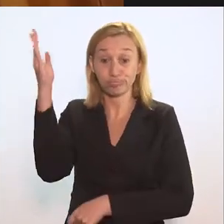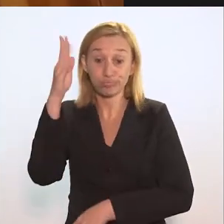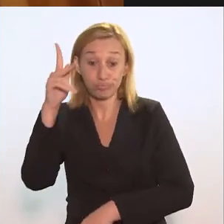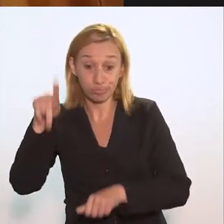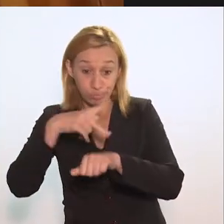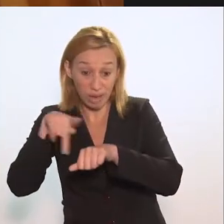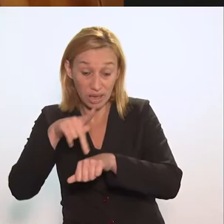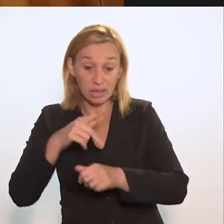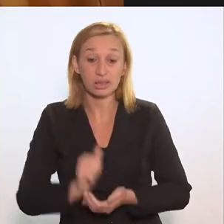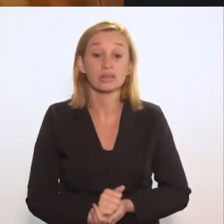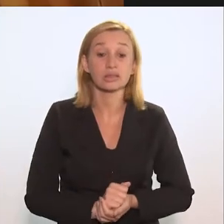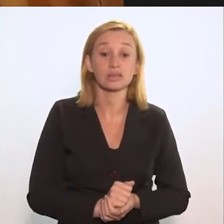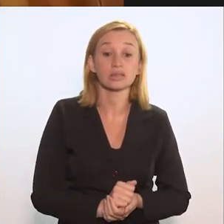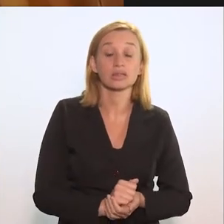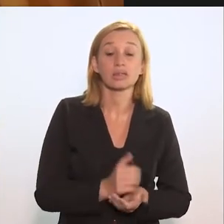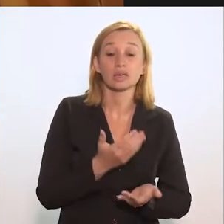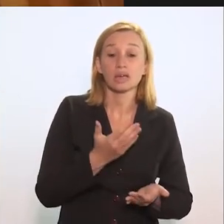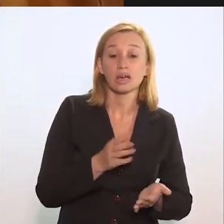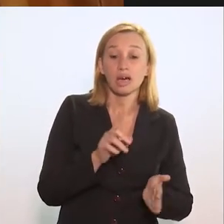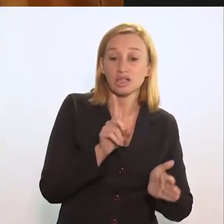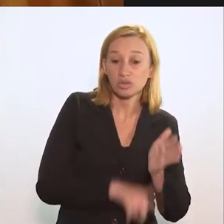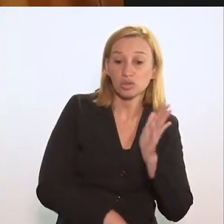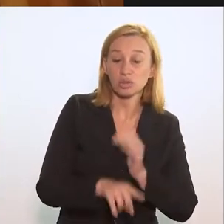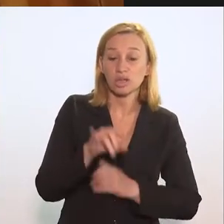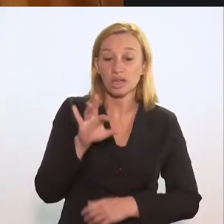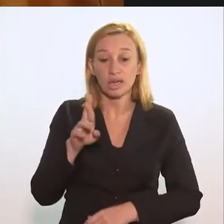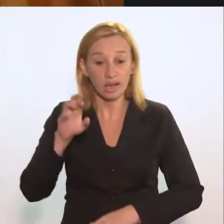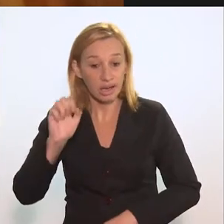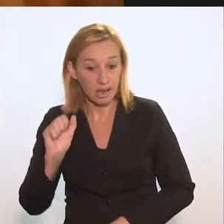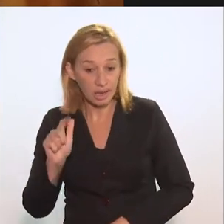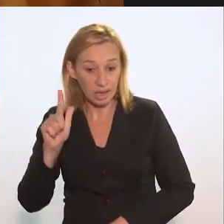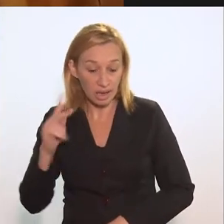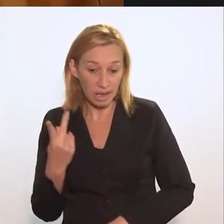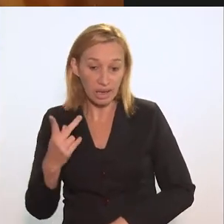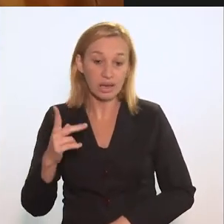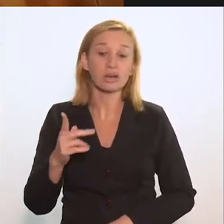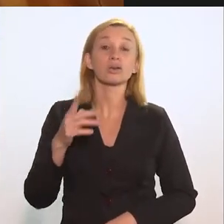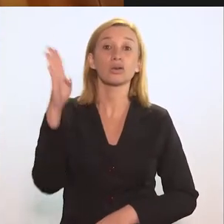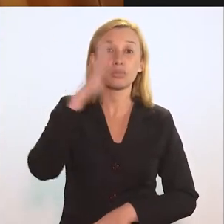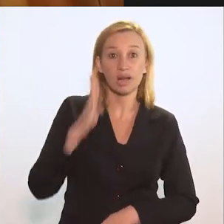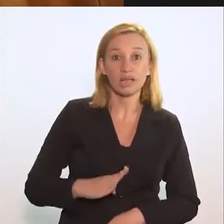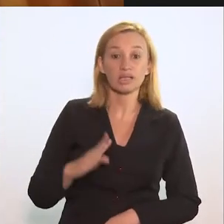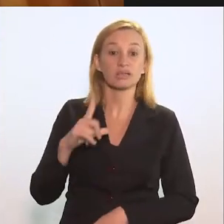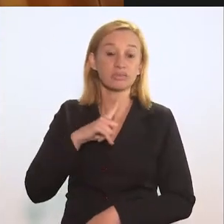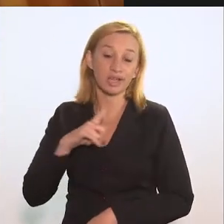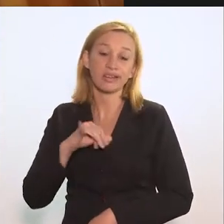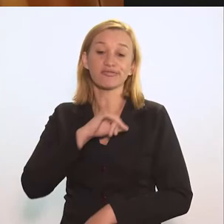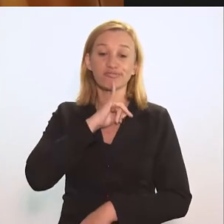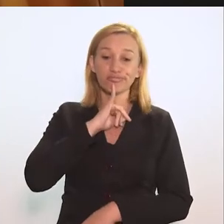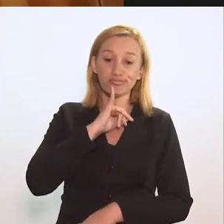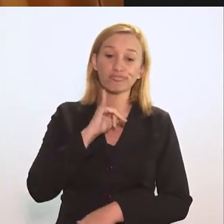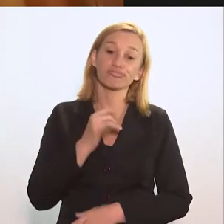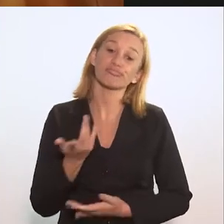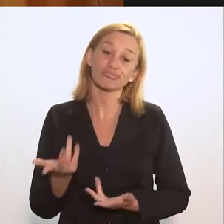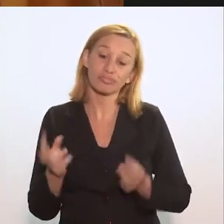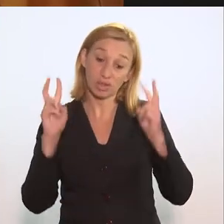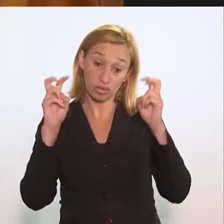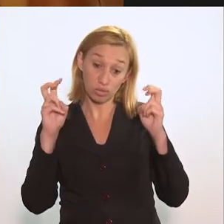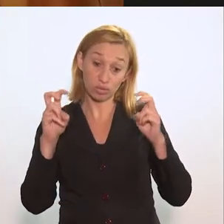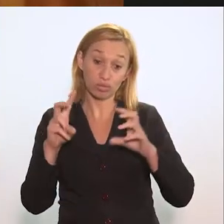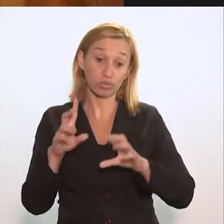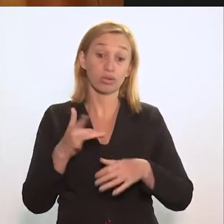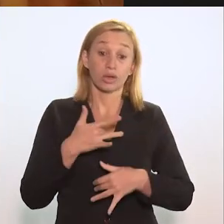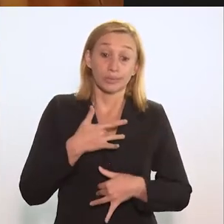com o favorecimento da população, com a queda do IDH, que o Brasil vem, infelizmente, aumentando,